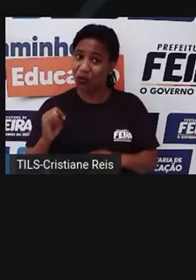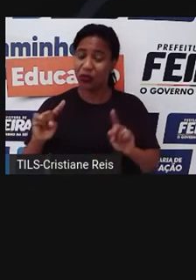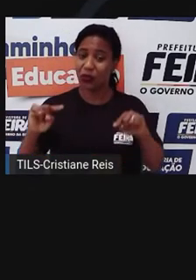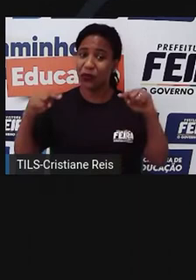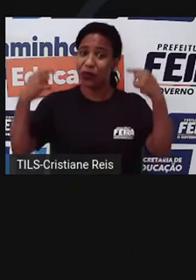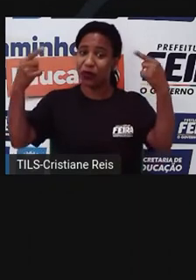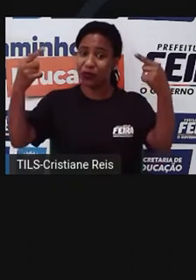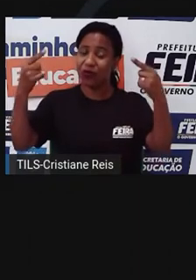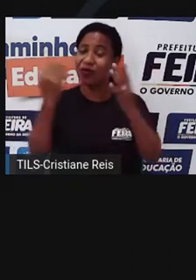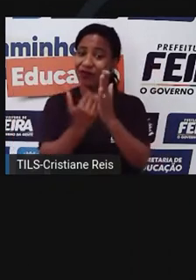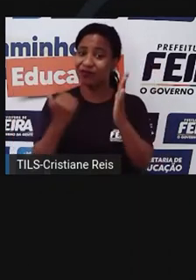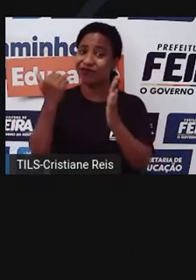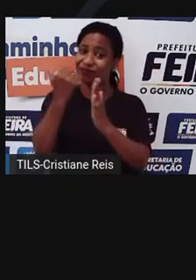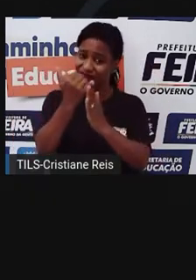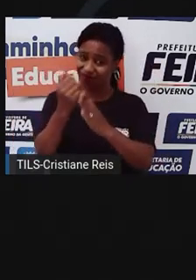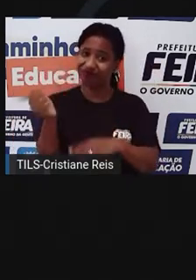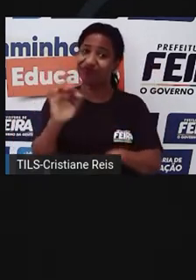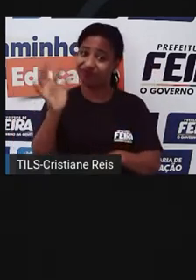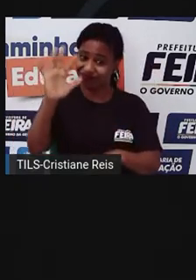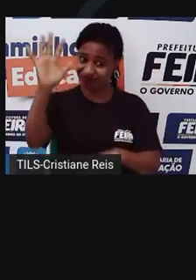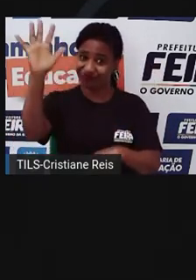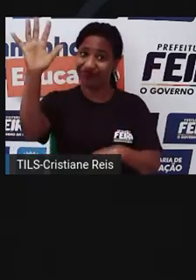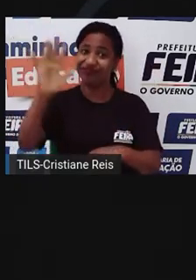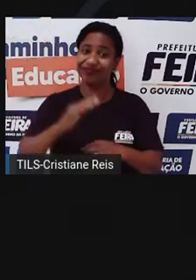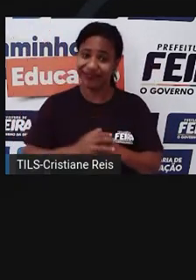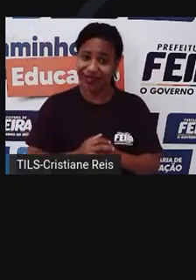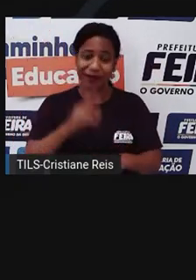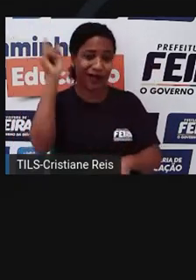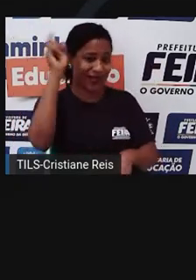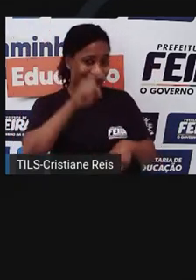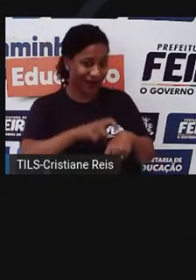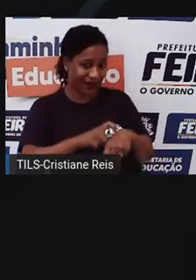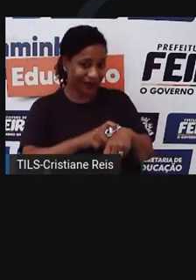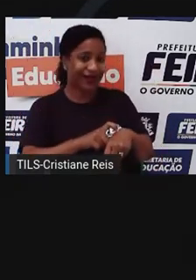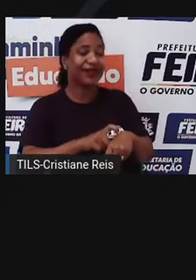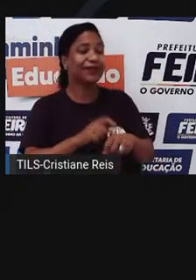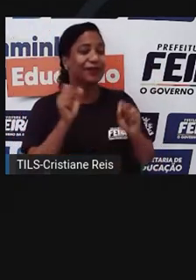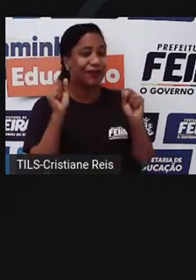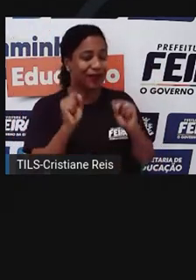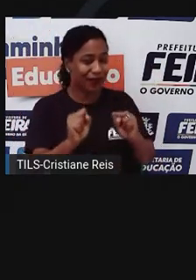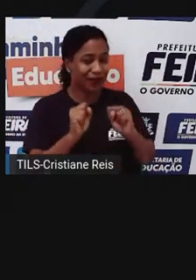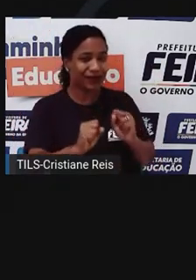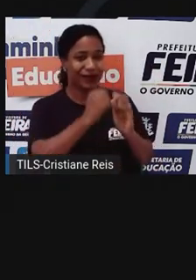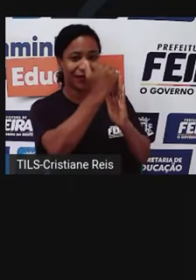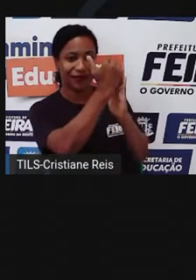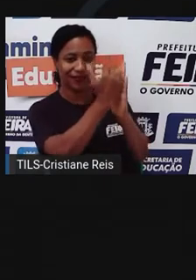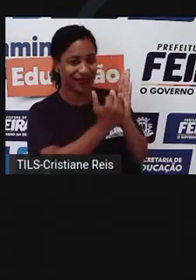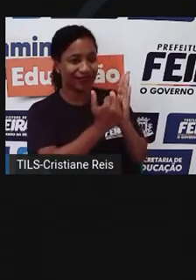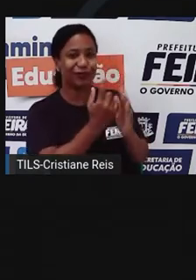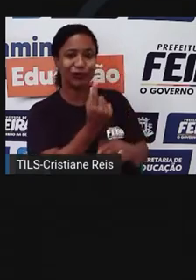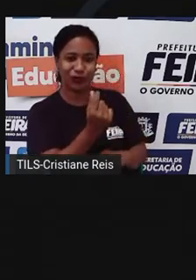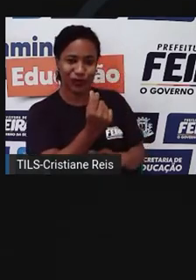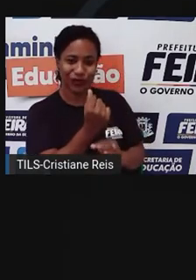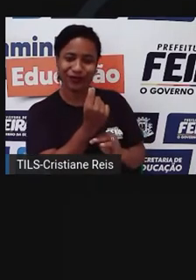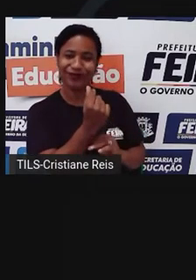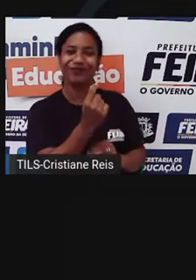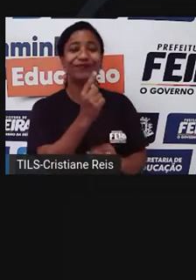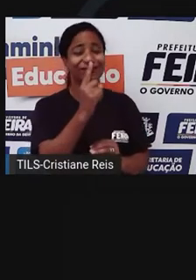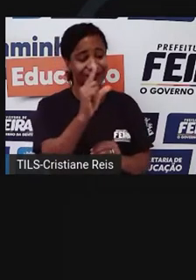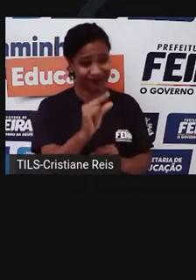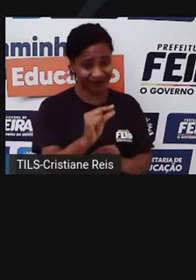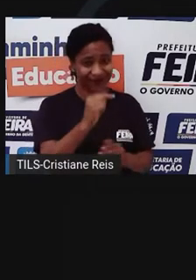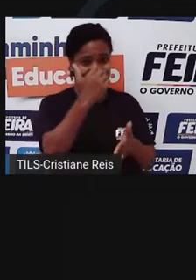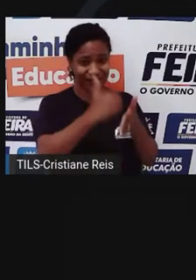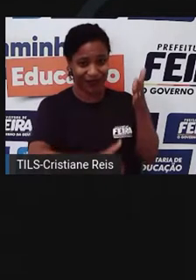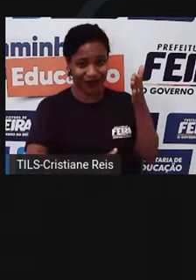da compra. Fica mais caro! E pra receber o pagamento na hora, as lojas incentivam o cliente a comprar à vista dando um desconto. Como no